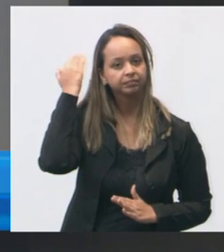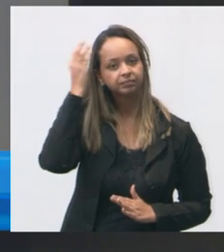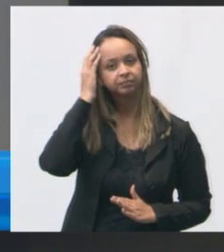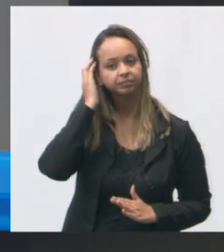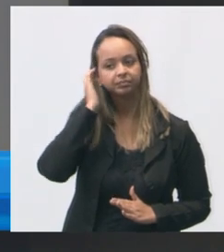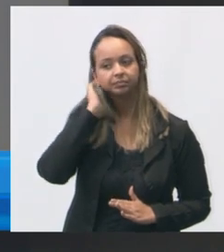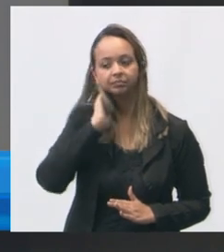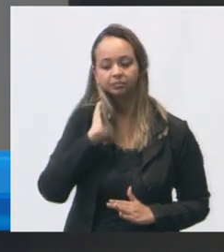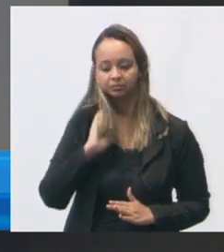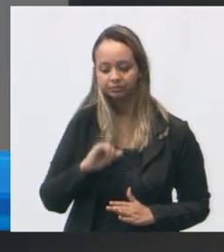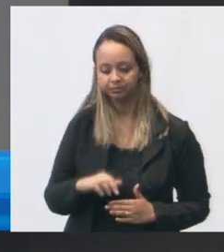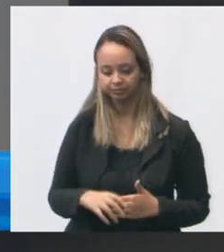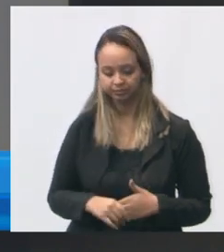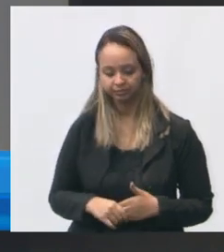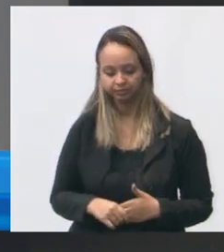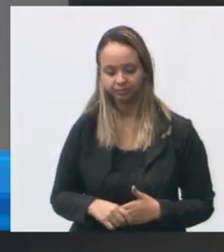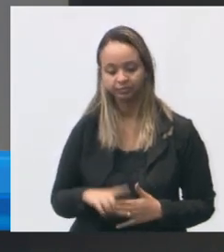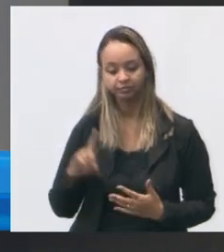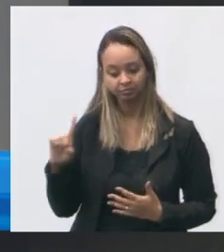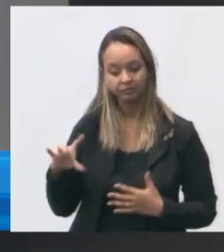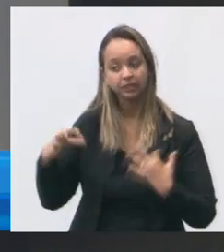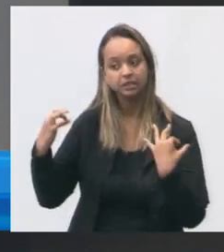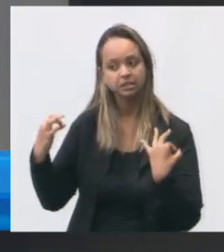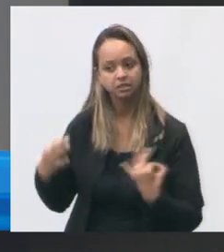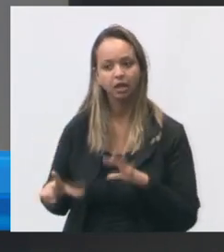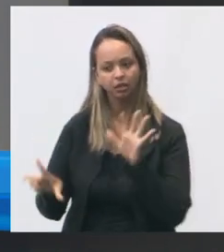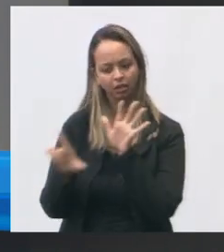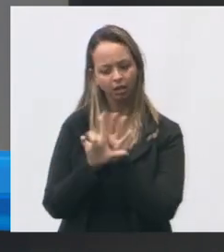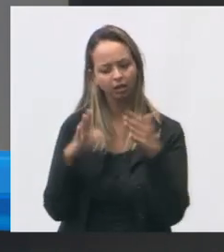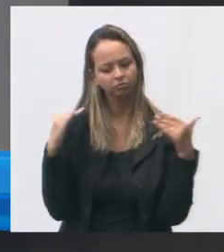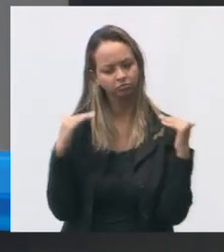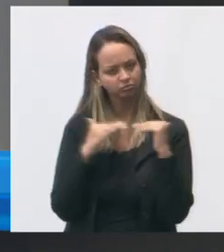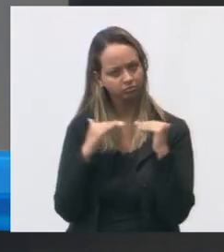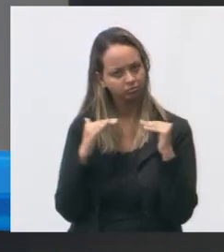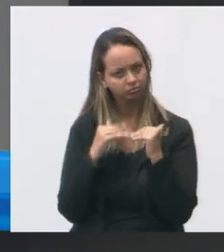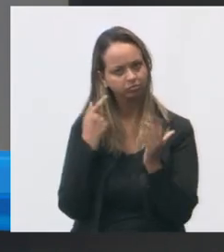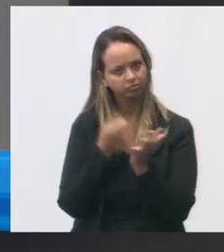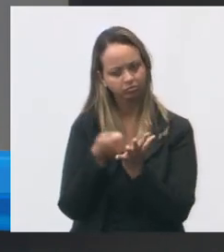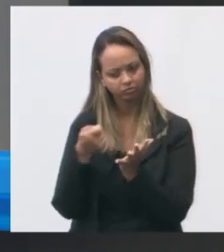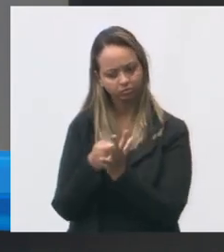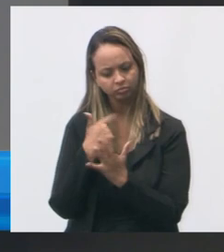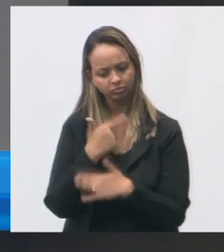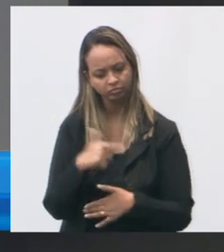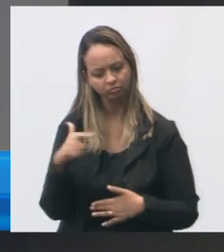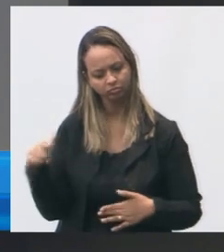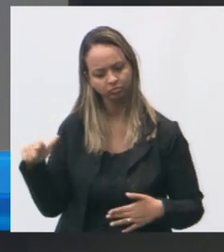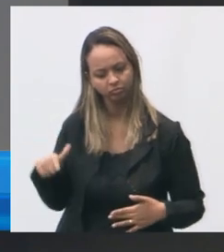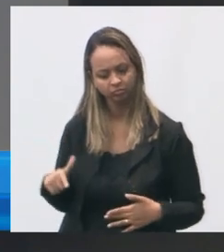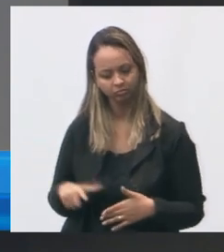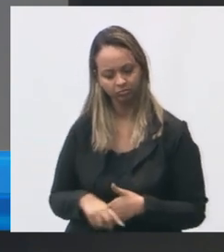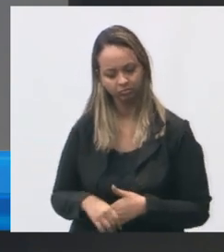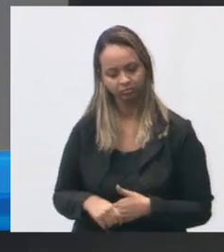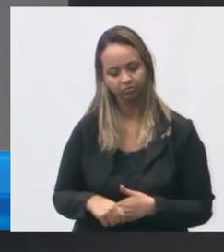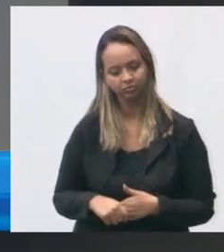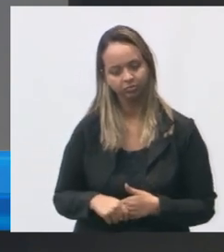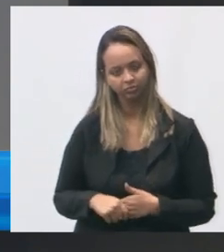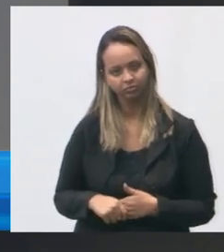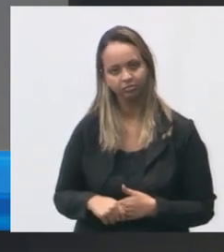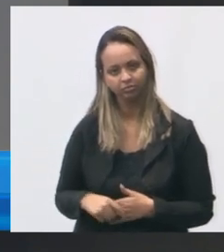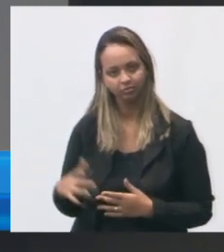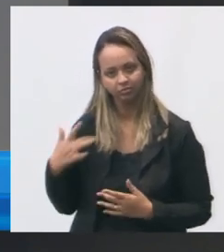tratado então esse é o padrão ideal que a gente está cobrando para todas as outras unidades de saúde